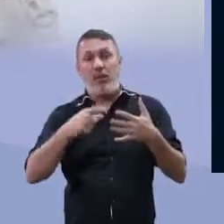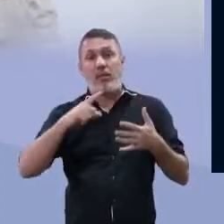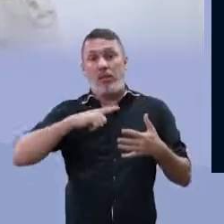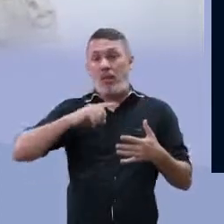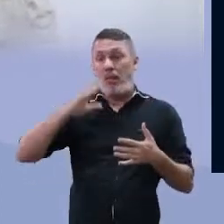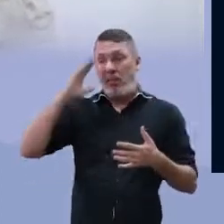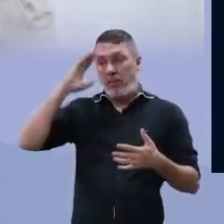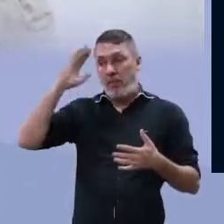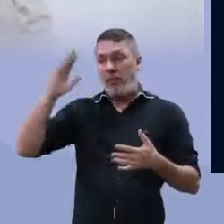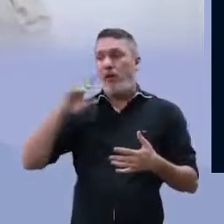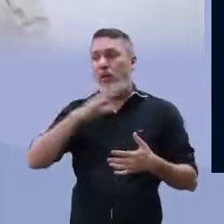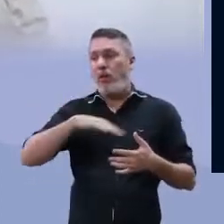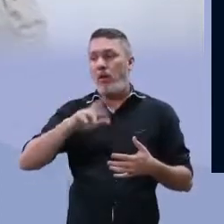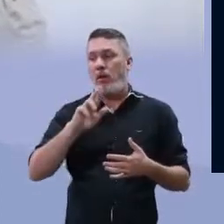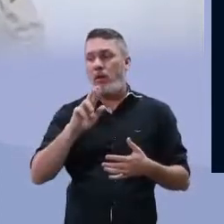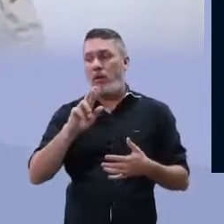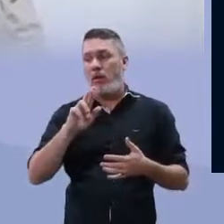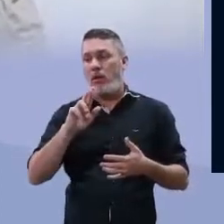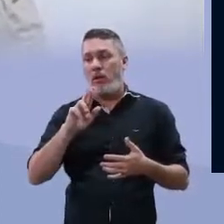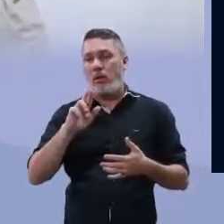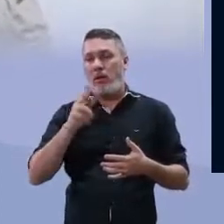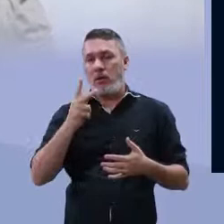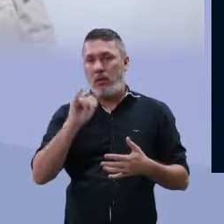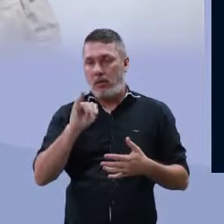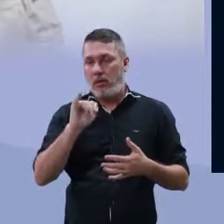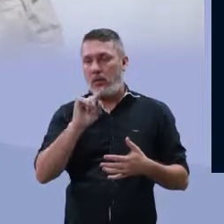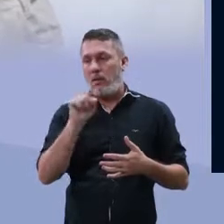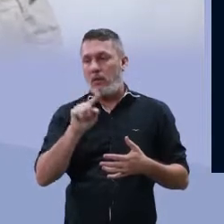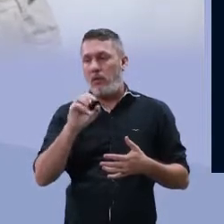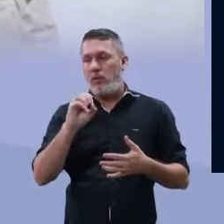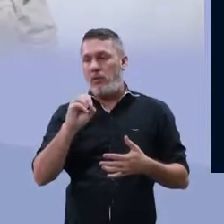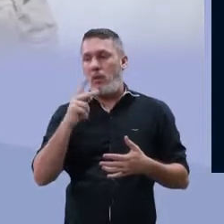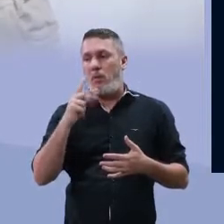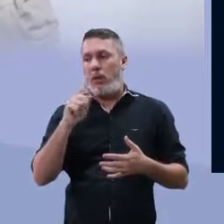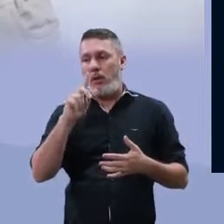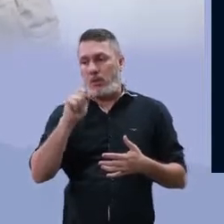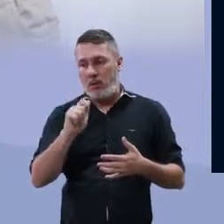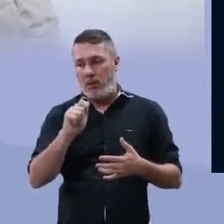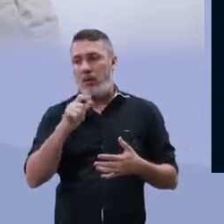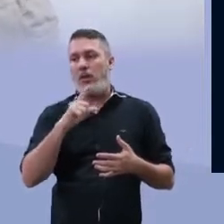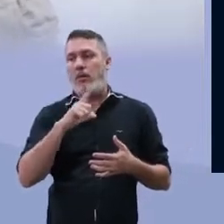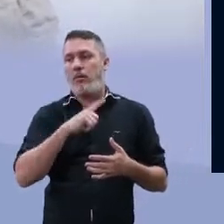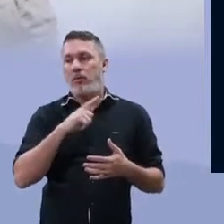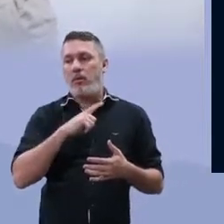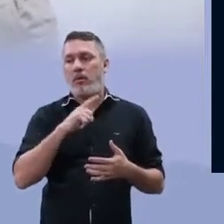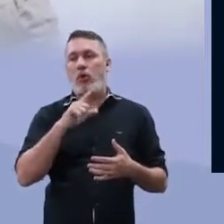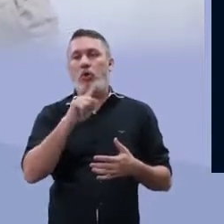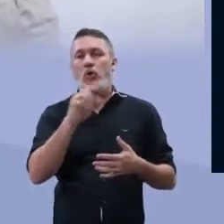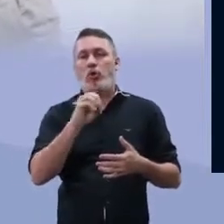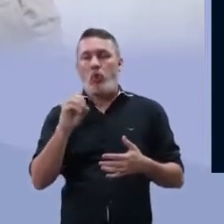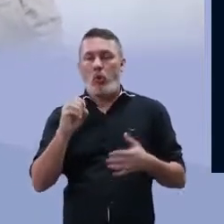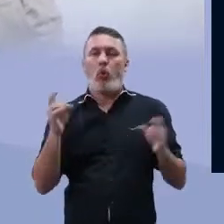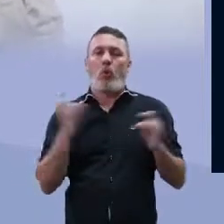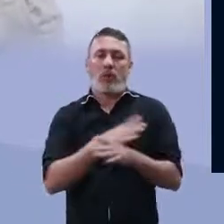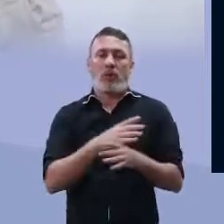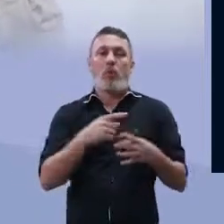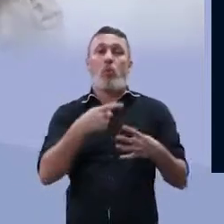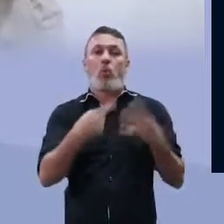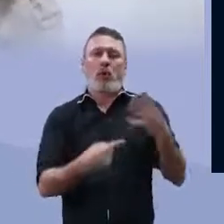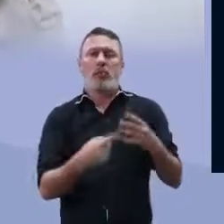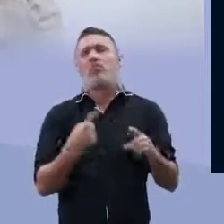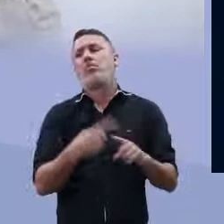que desses, os principais para a gente são os risópodes, os apicomplexos, o zoomastigófora e